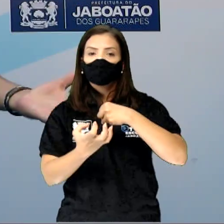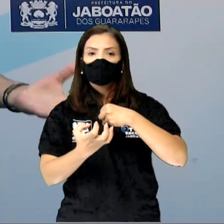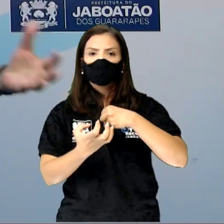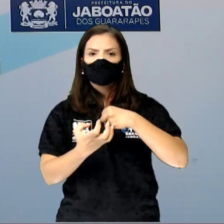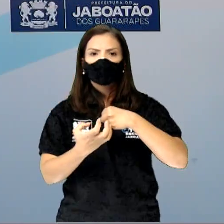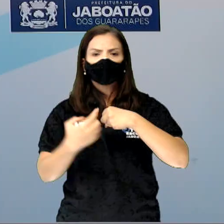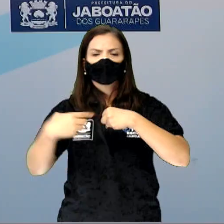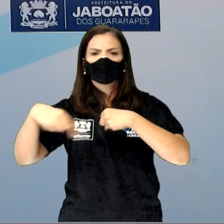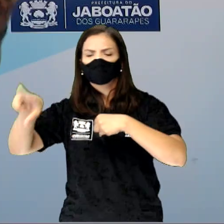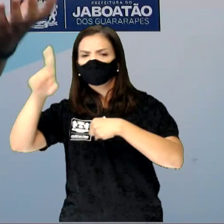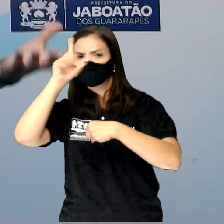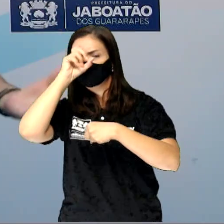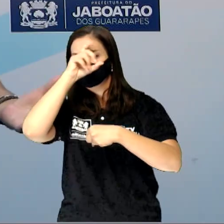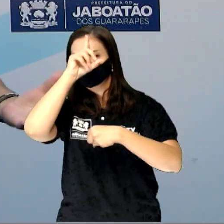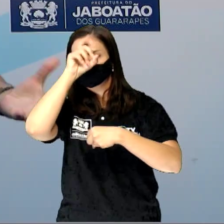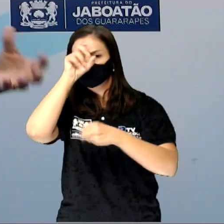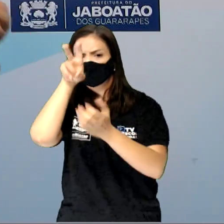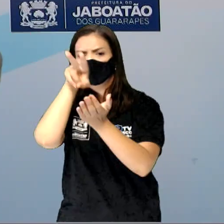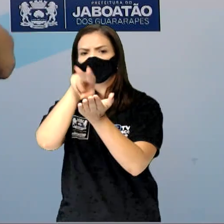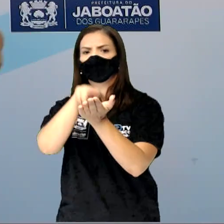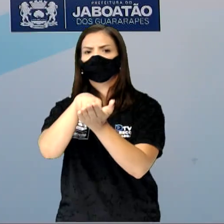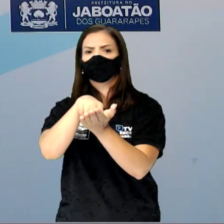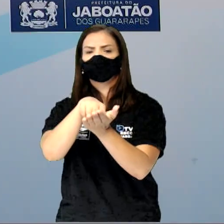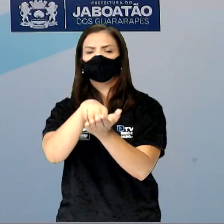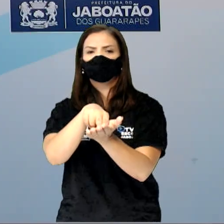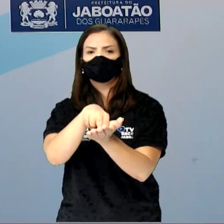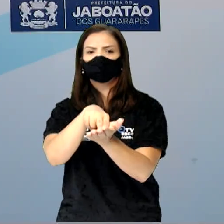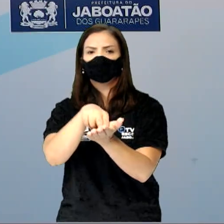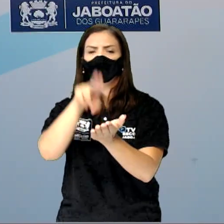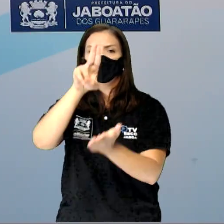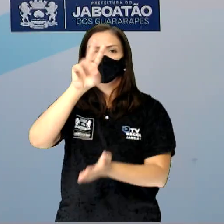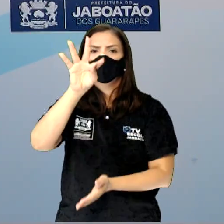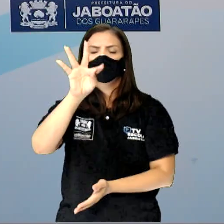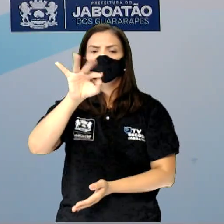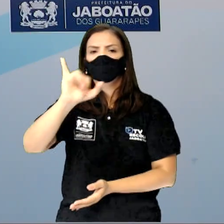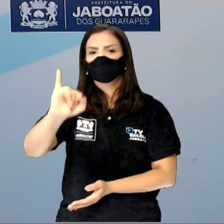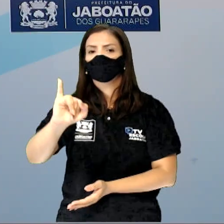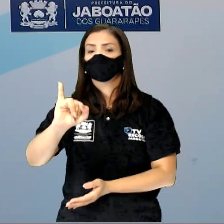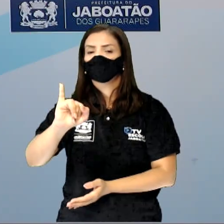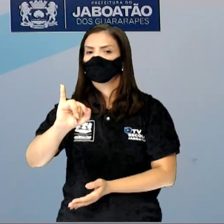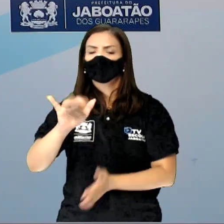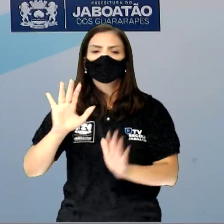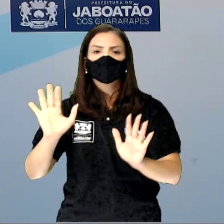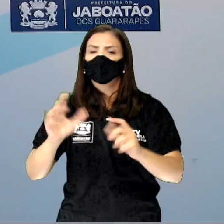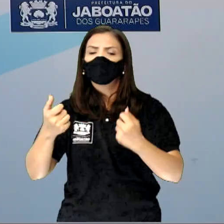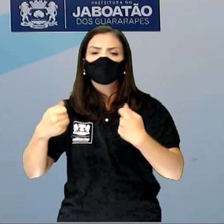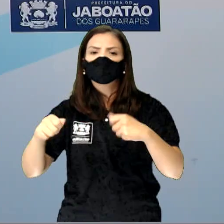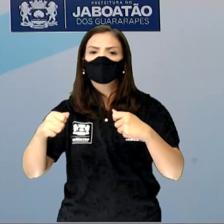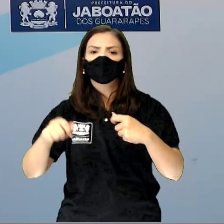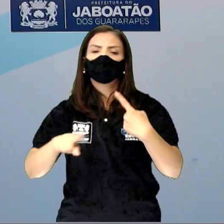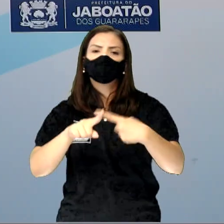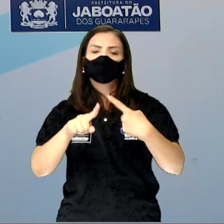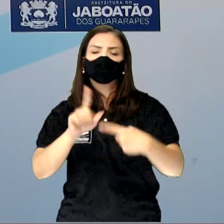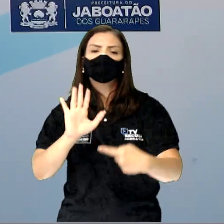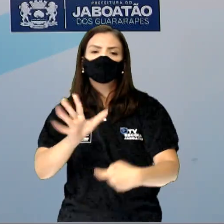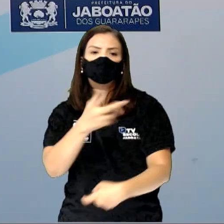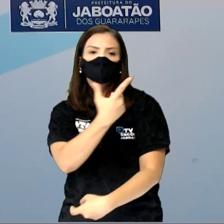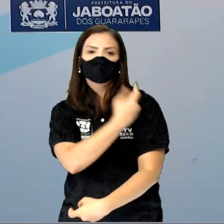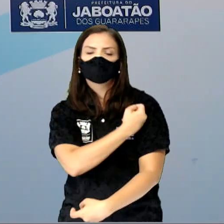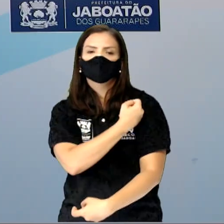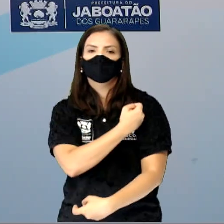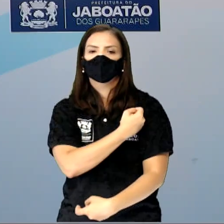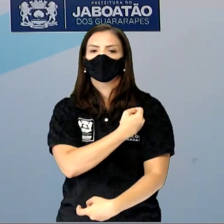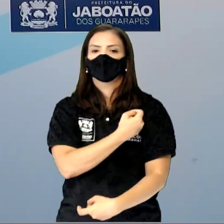UTI, não precise ser entubado. Então, é muito importante, é muito importante que vocês façam isso, porque vocês vão estar cuidando